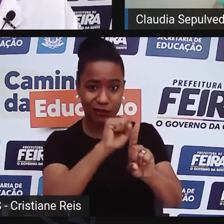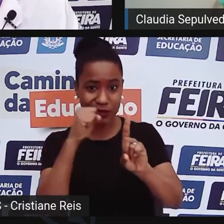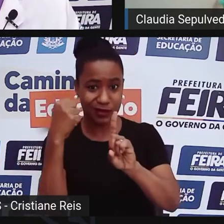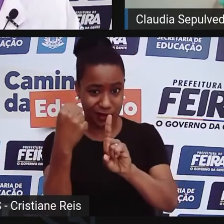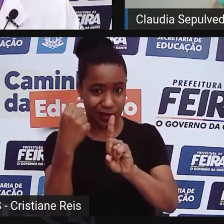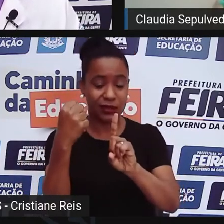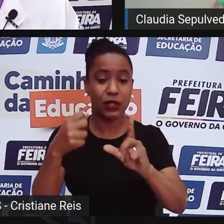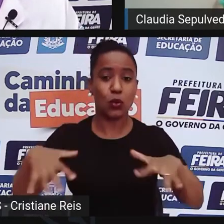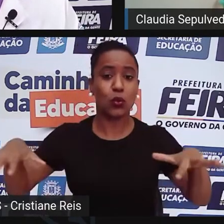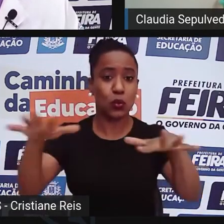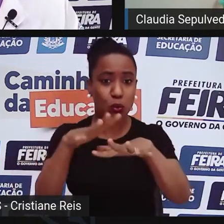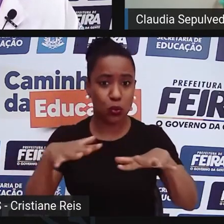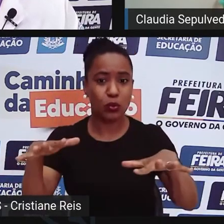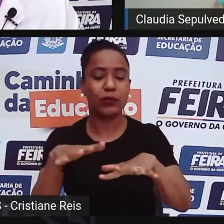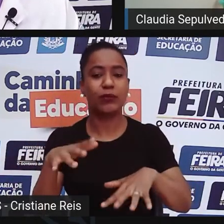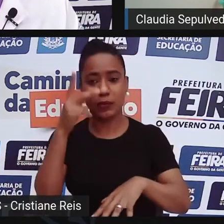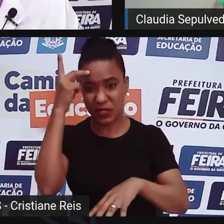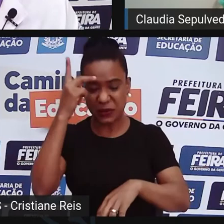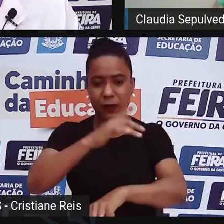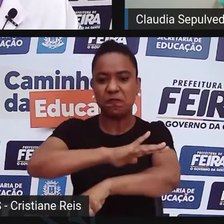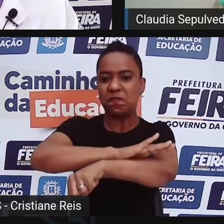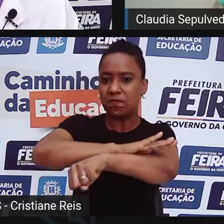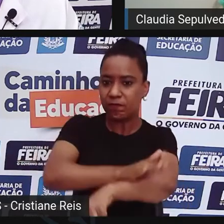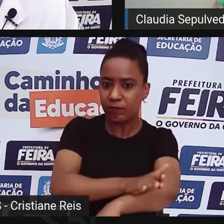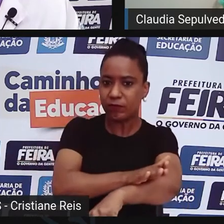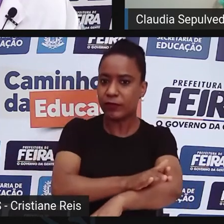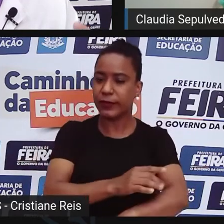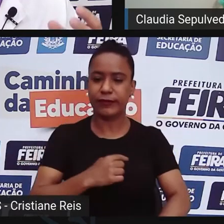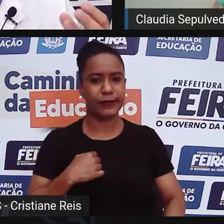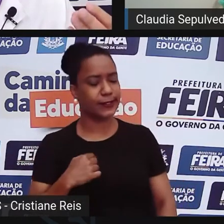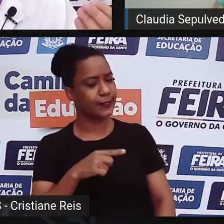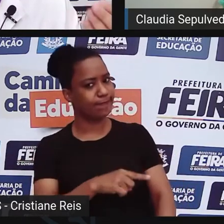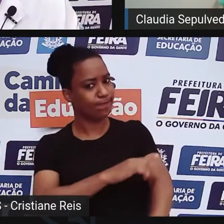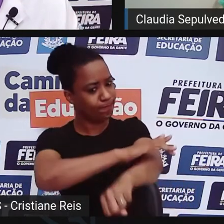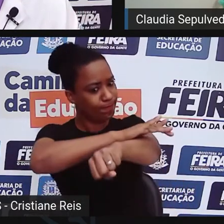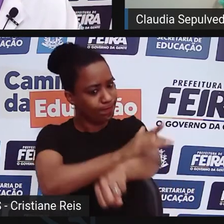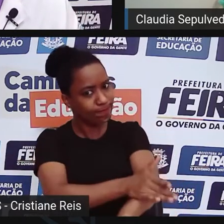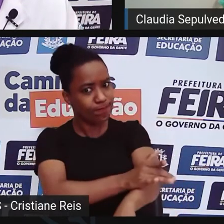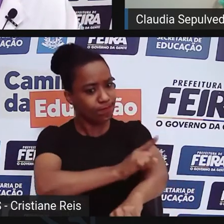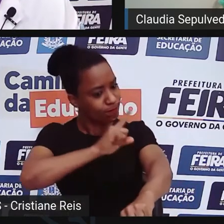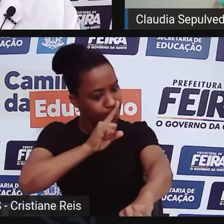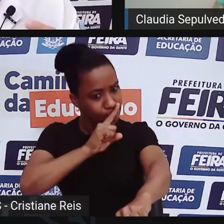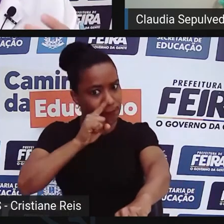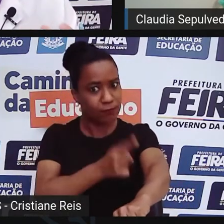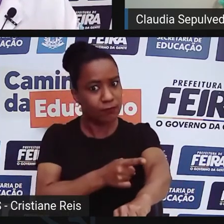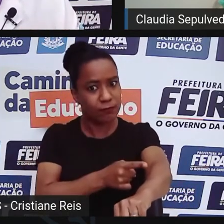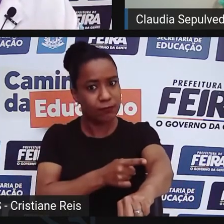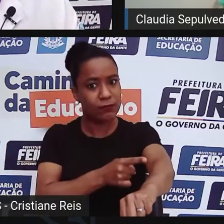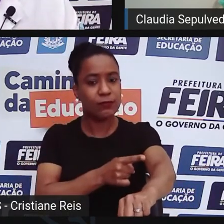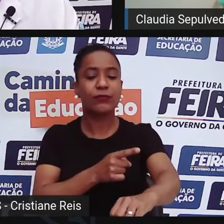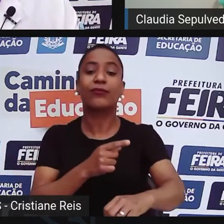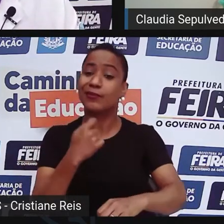descredibilizar esses argumentos que eles tentam colocar como científico, como